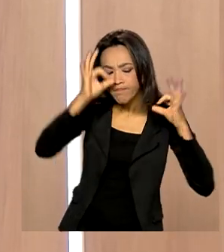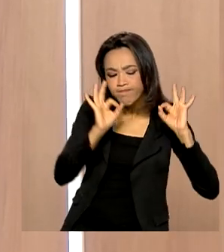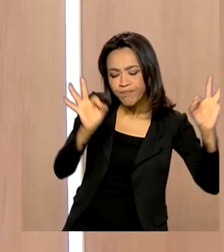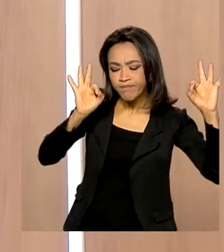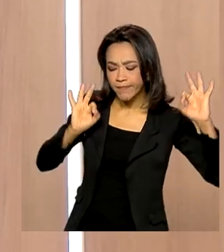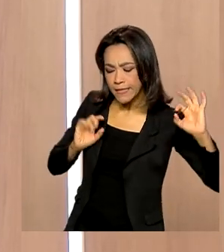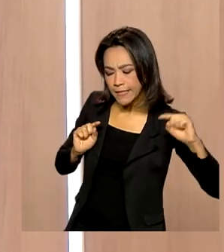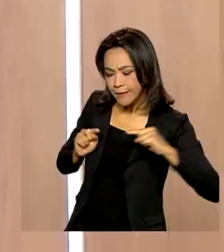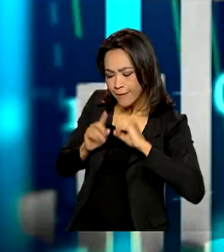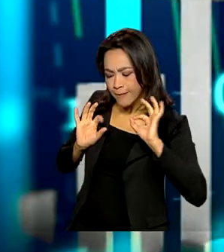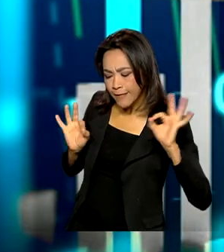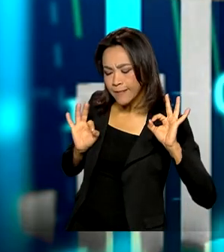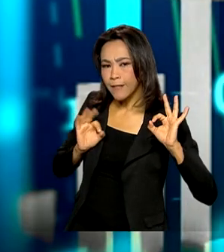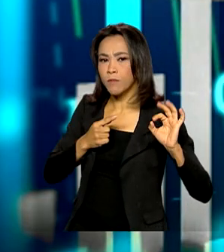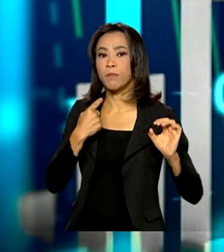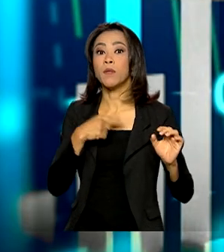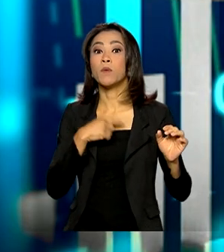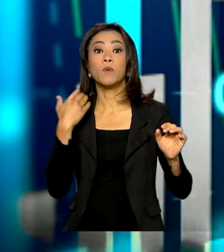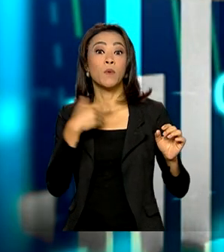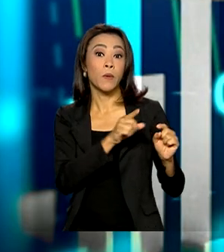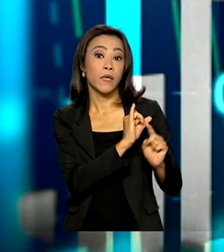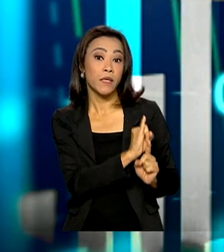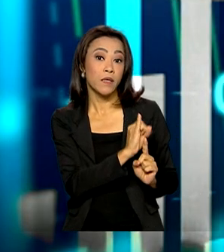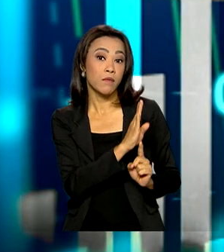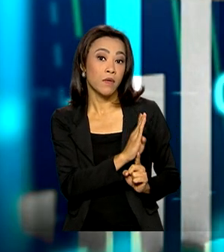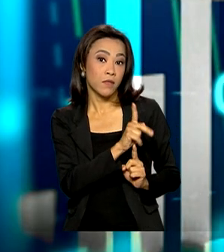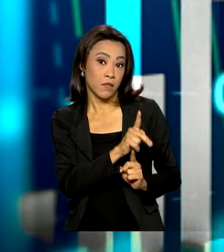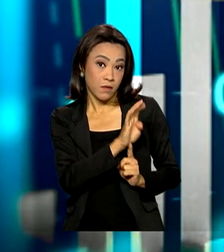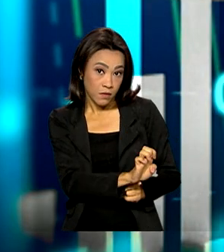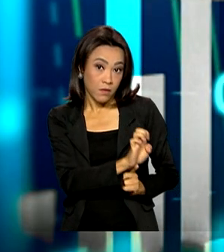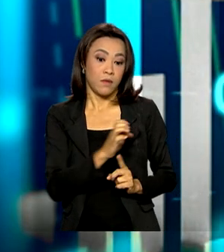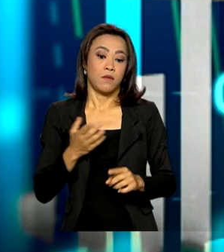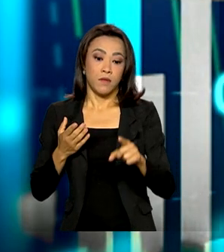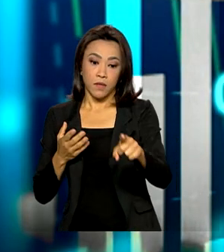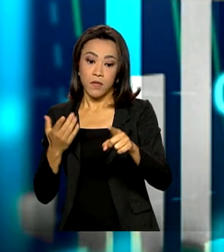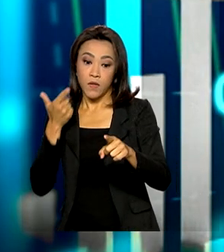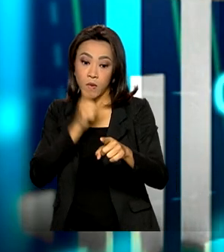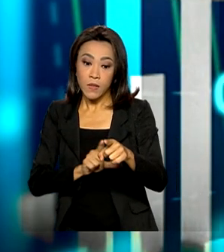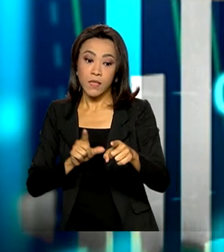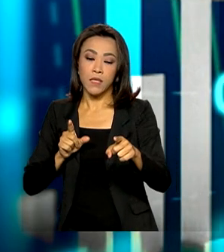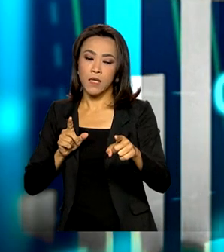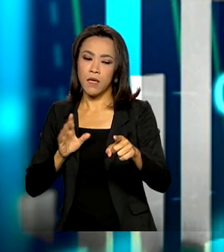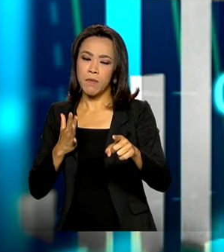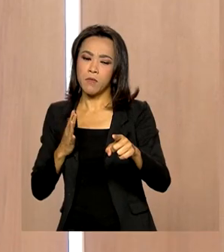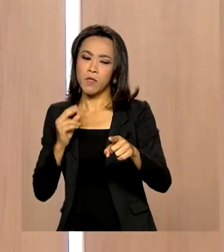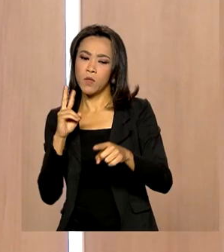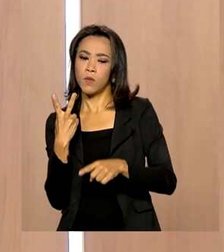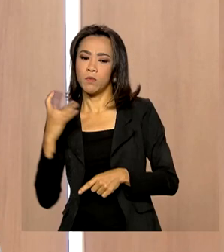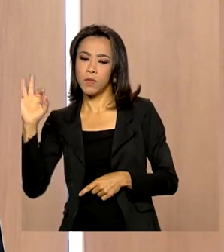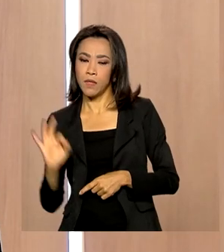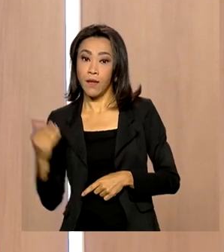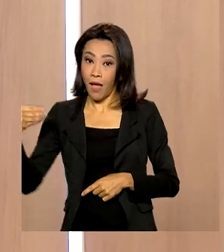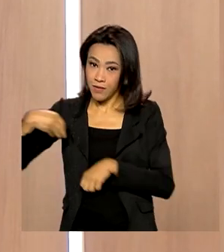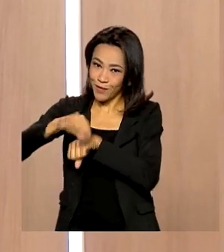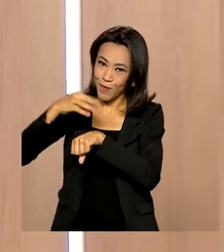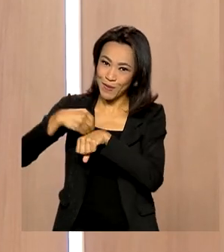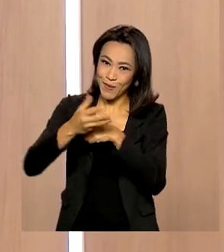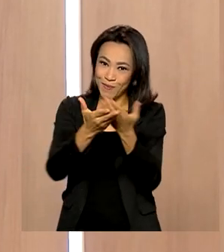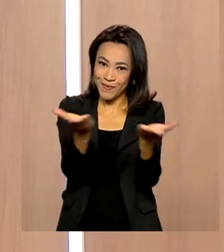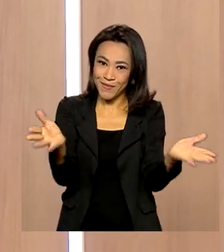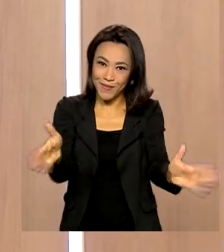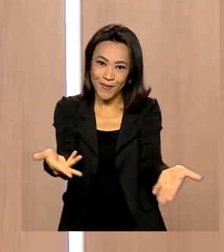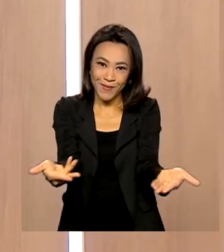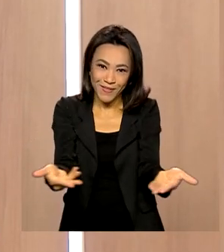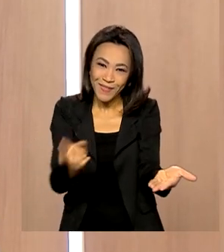a expectativa de crescimento da economia é de que ela chegue a alguma coisa próxima a 2%. Essa informação que nós temos para você